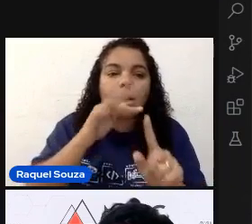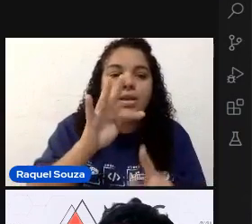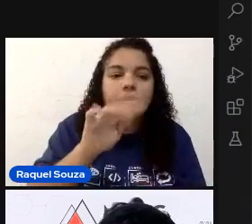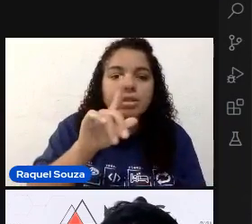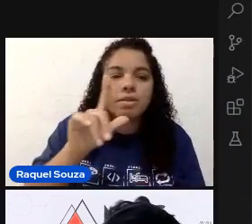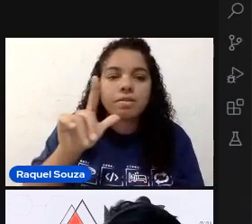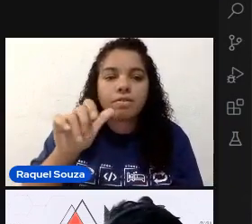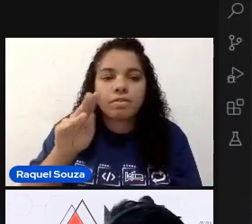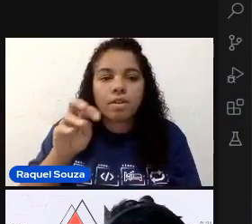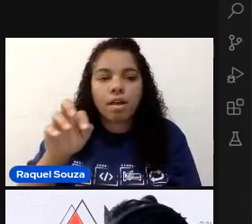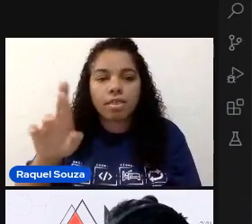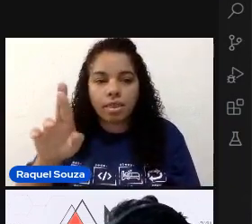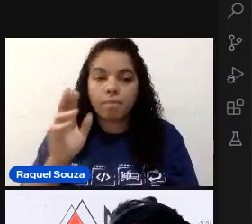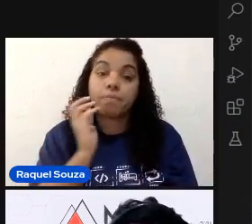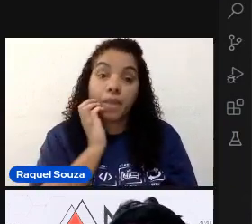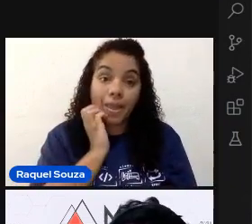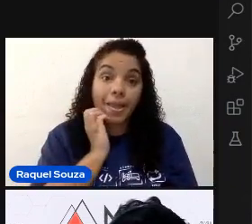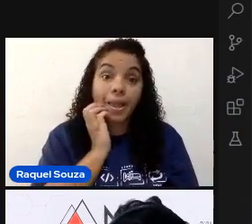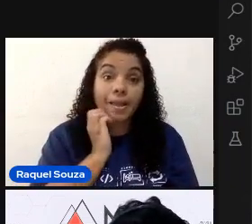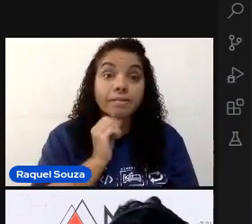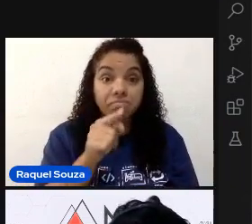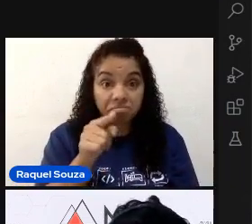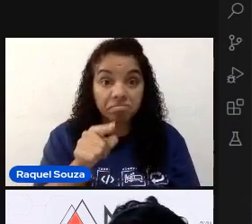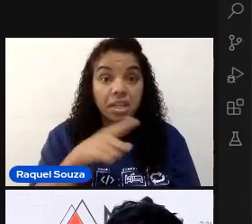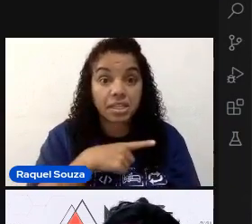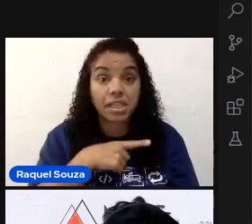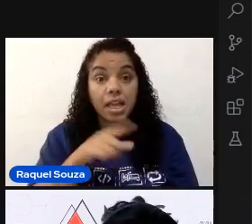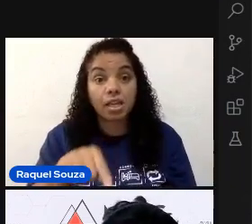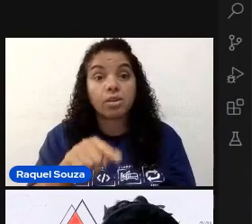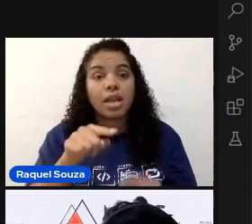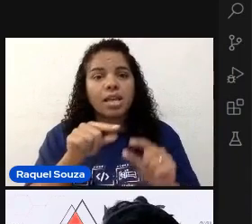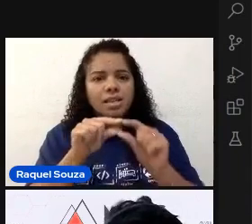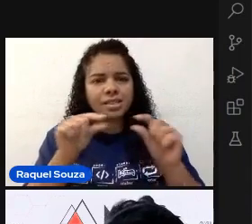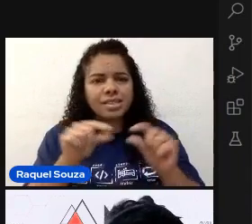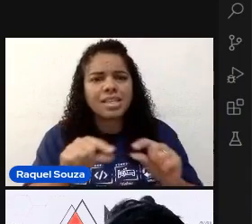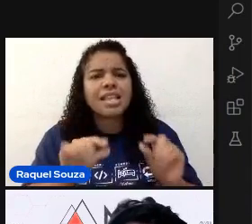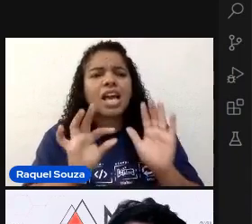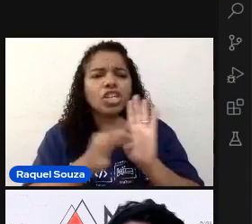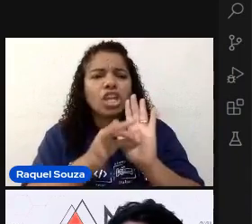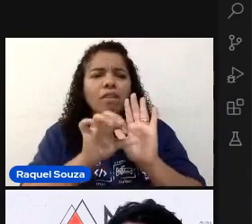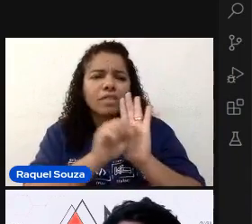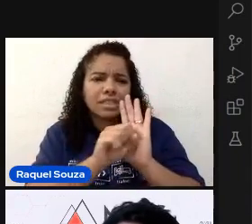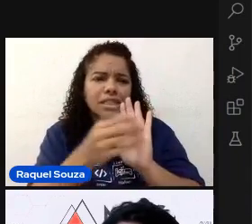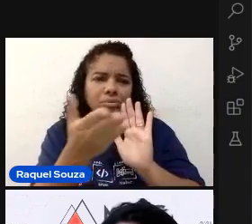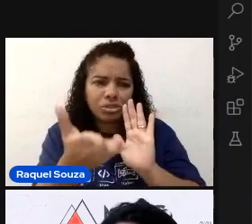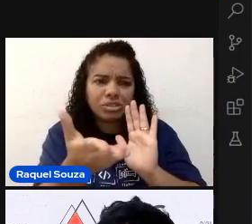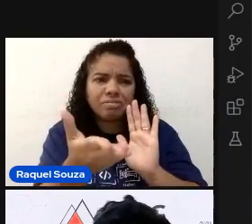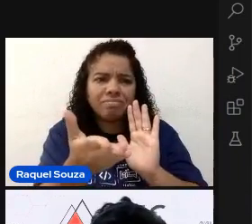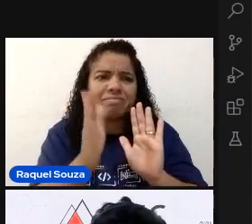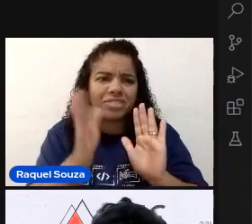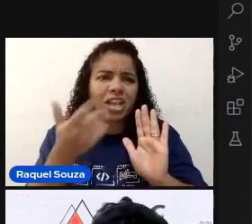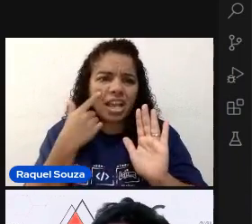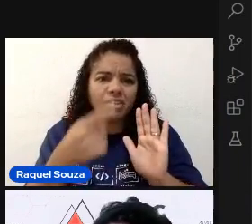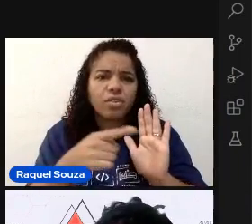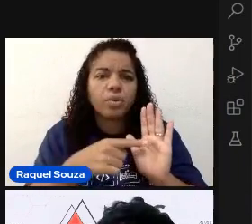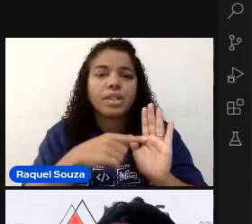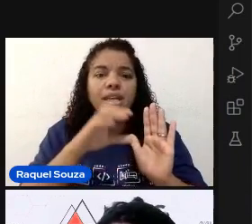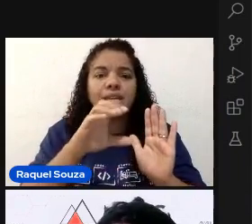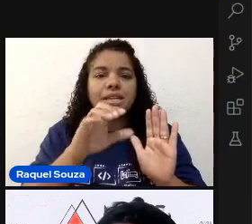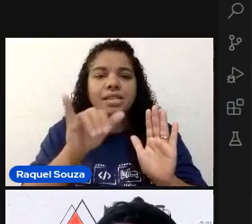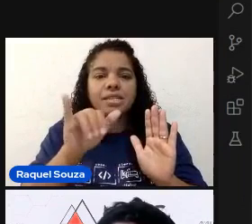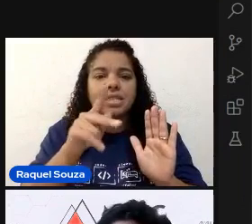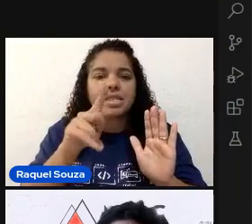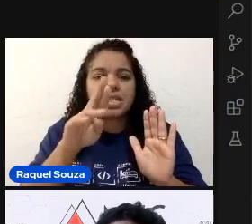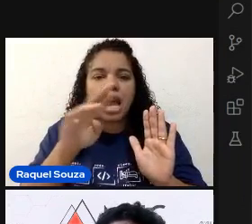aqui a gente tem uma sintaxe de JavaScript. Para quem já mexeu com o JavaScript, assim... Até com o Cypress. Talvez não